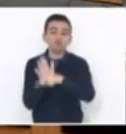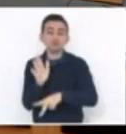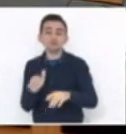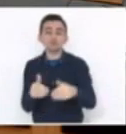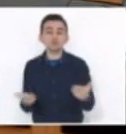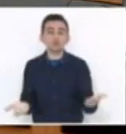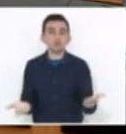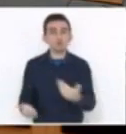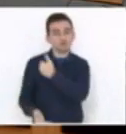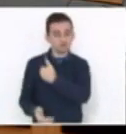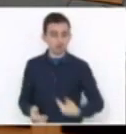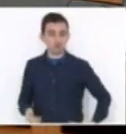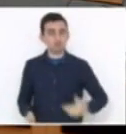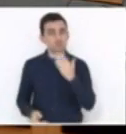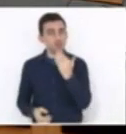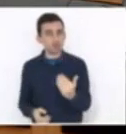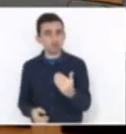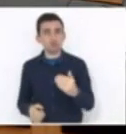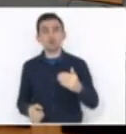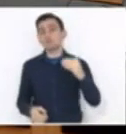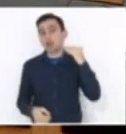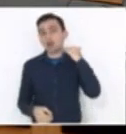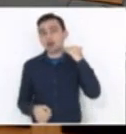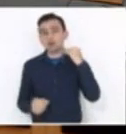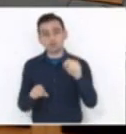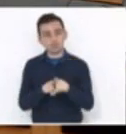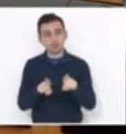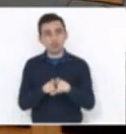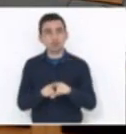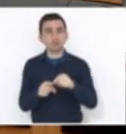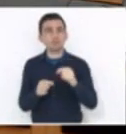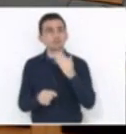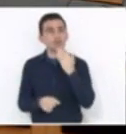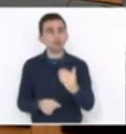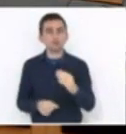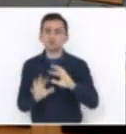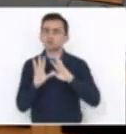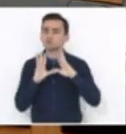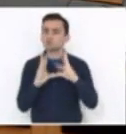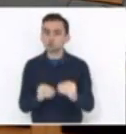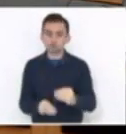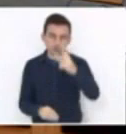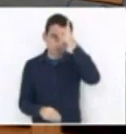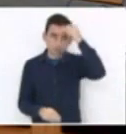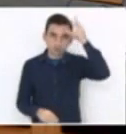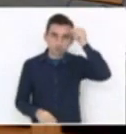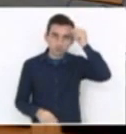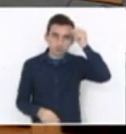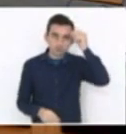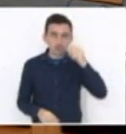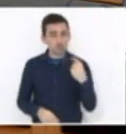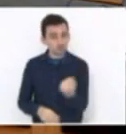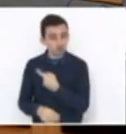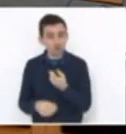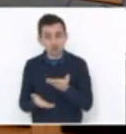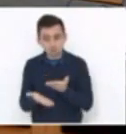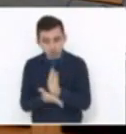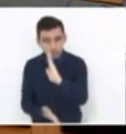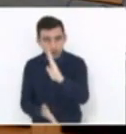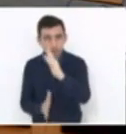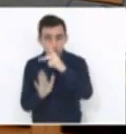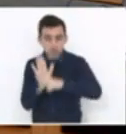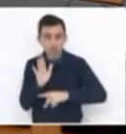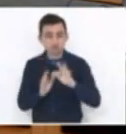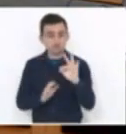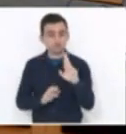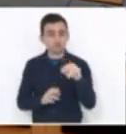É isso que o governo pede e o o banco pede. Ele tem que fazer isso, todos os prefeitos. Nós estamos aprovando aqui um projeto do Fundam,